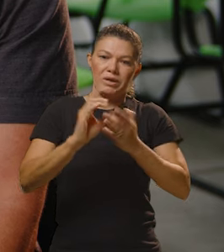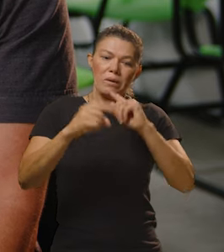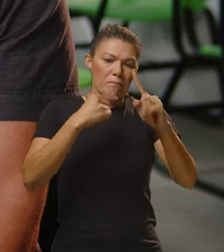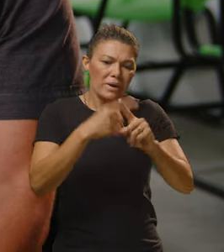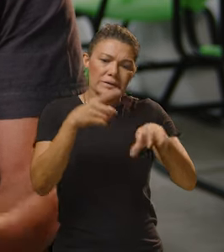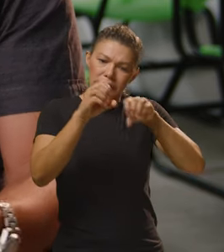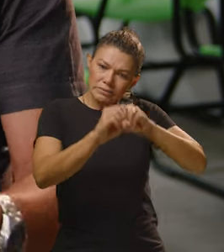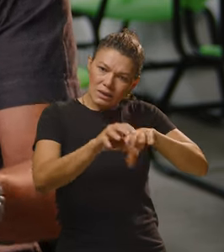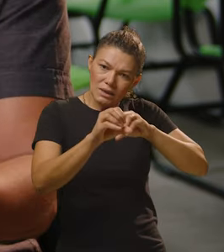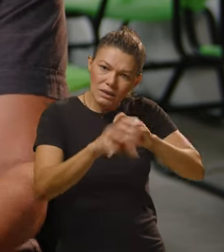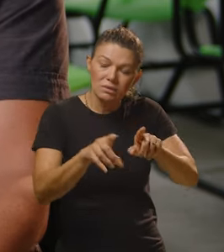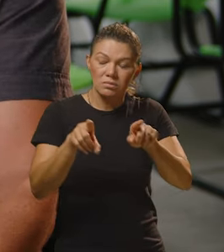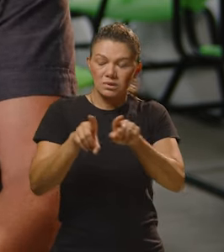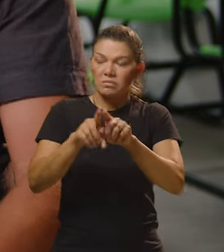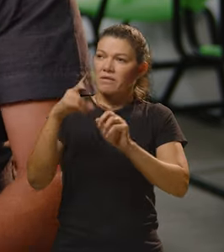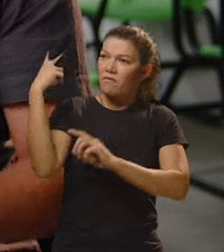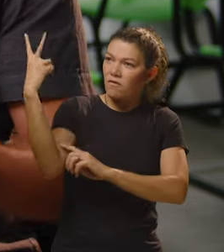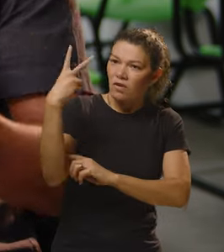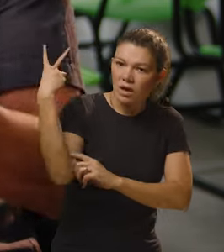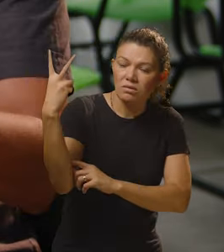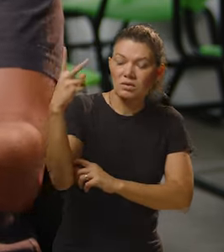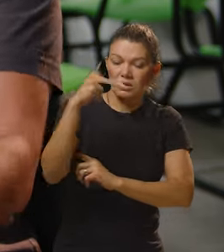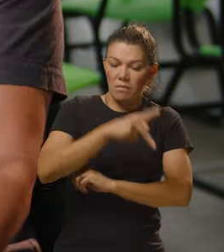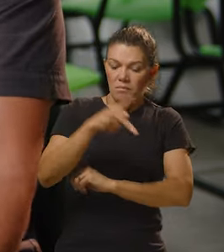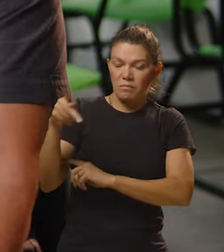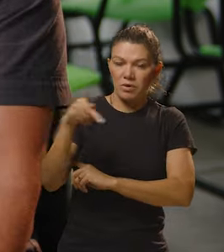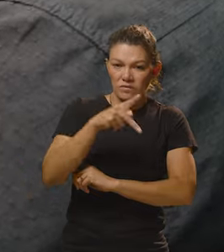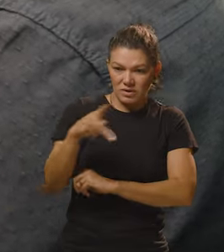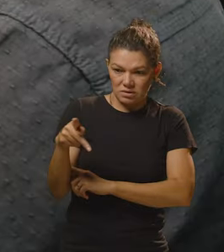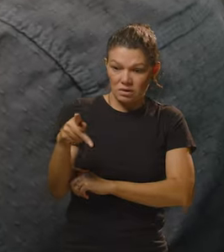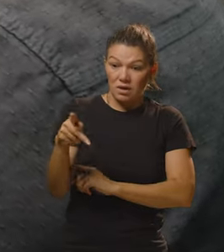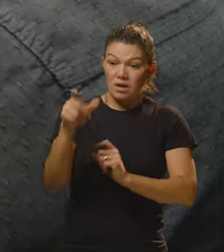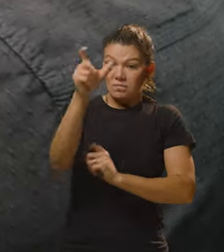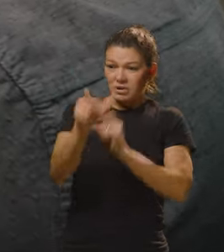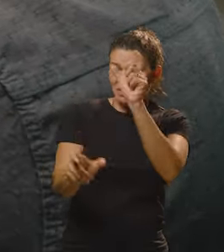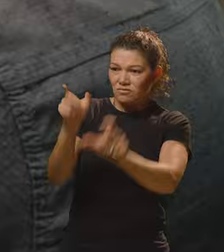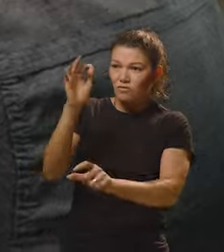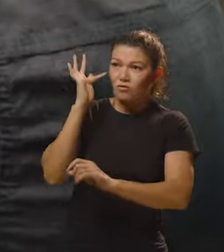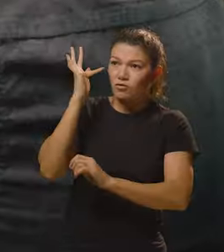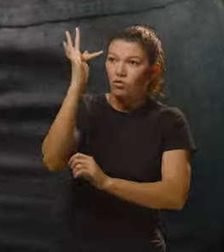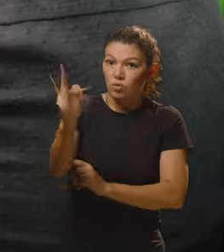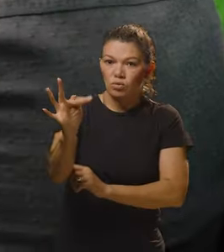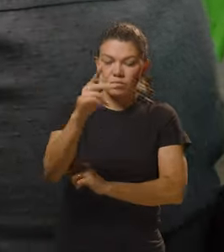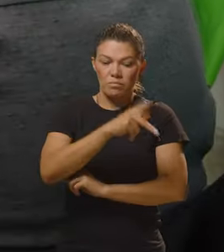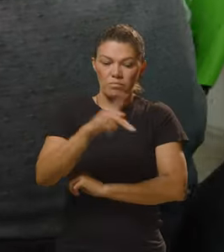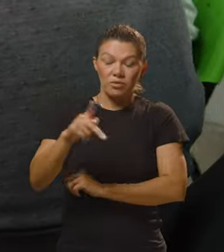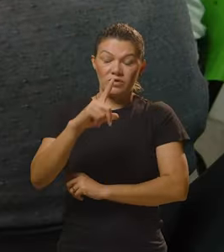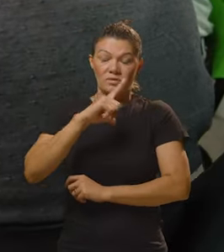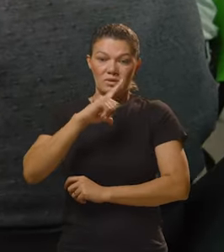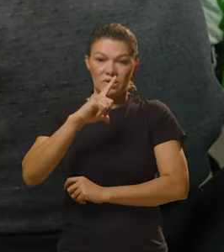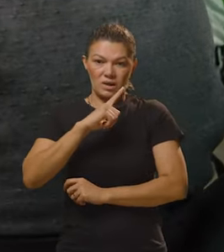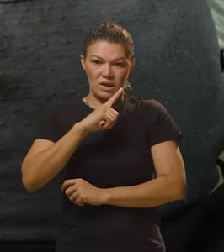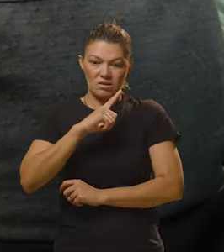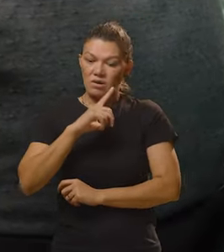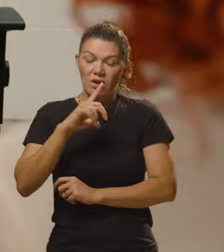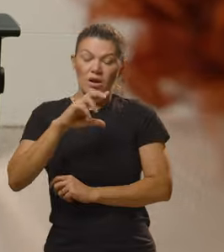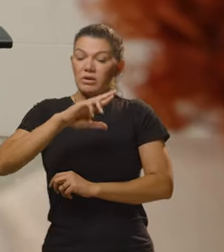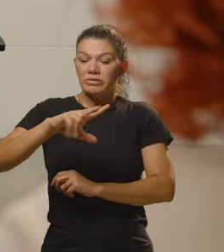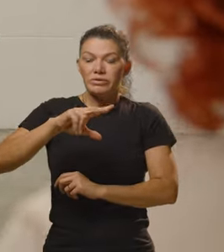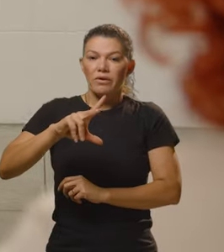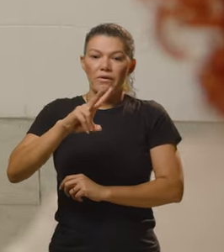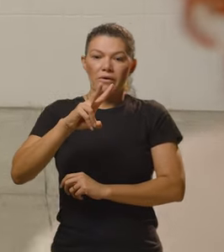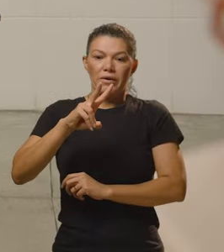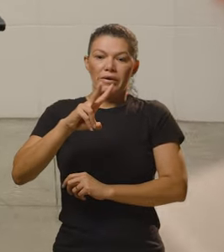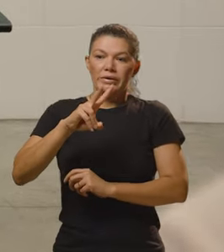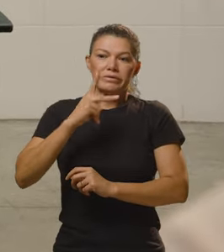ainda mais em educação, precisa valorizar os seus docentes, para que esses futuros professores tenham,